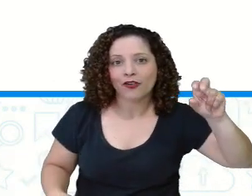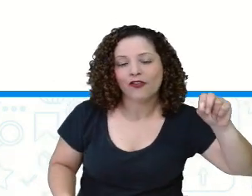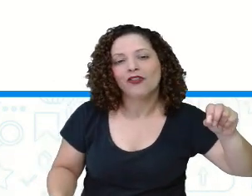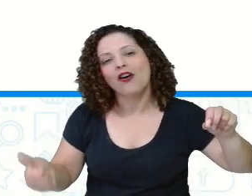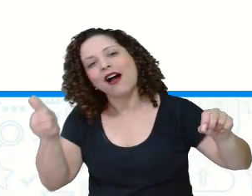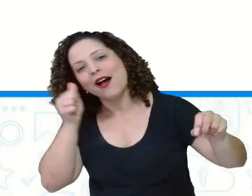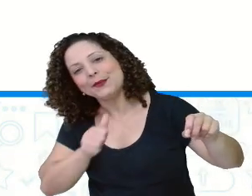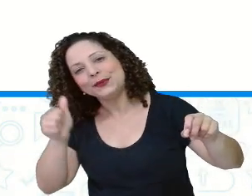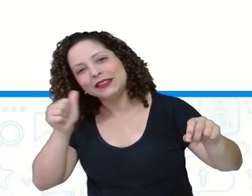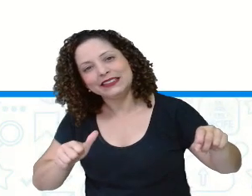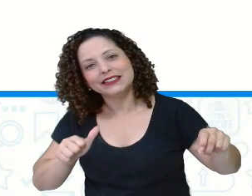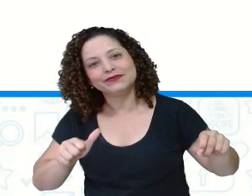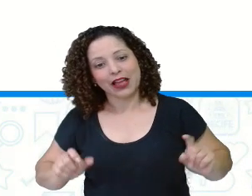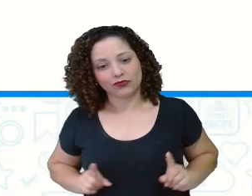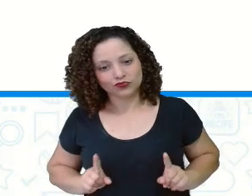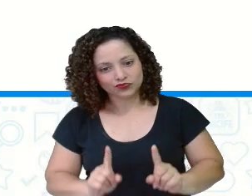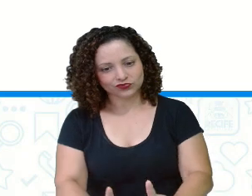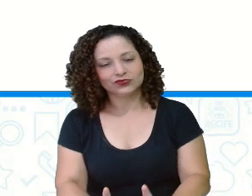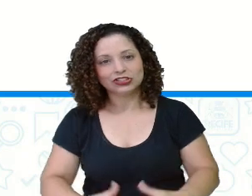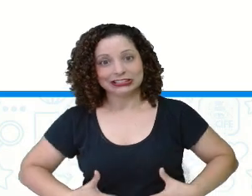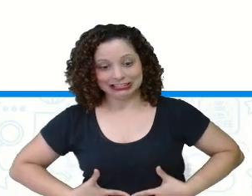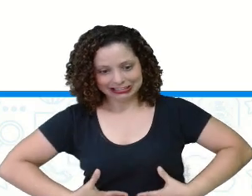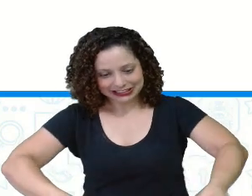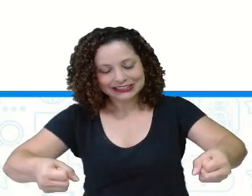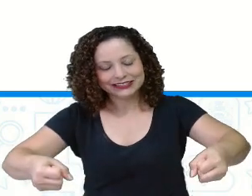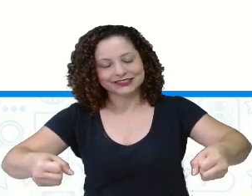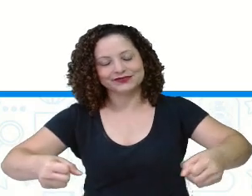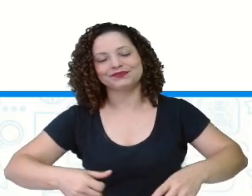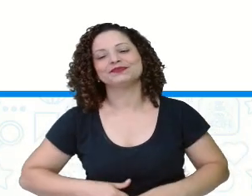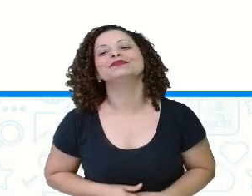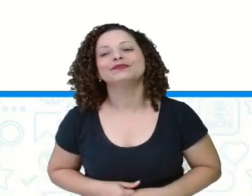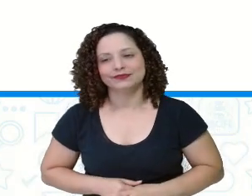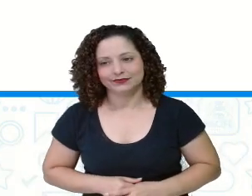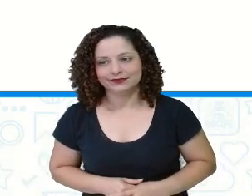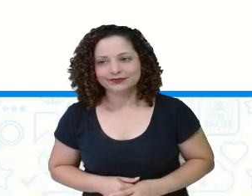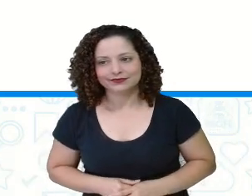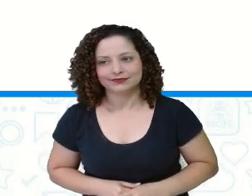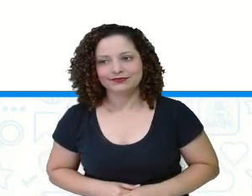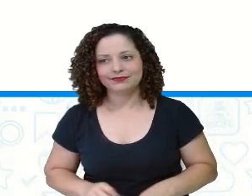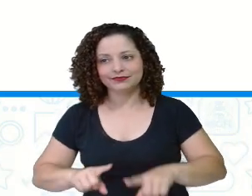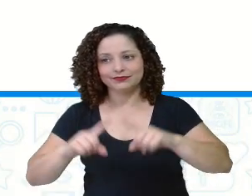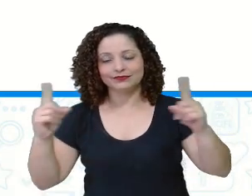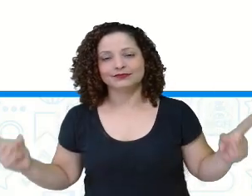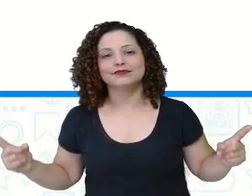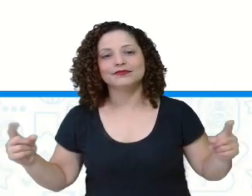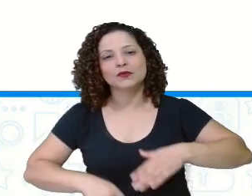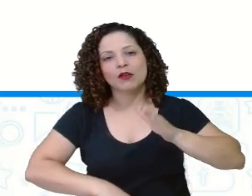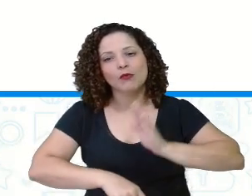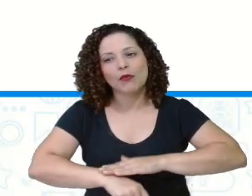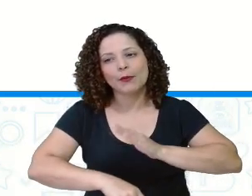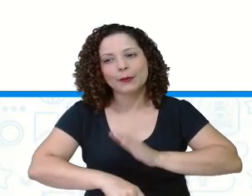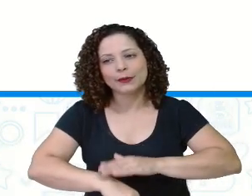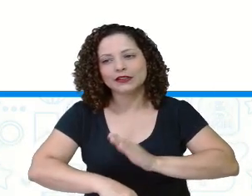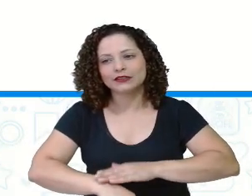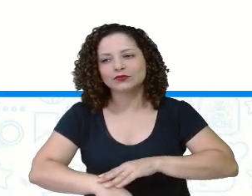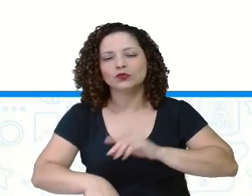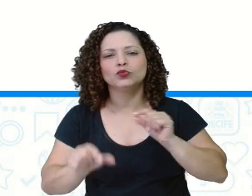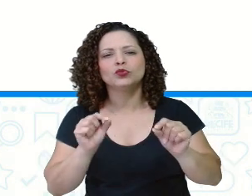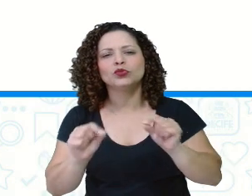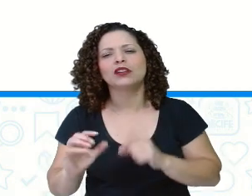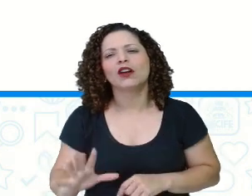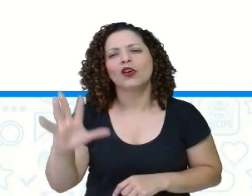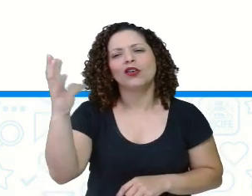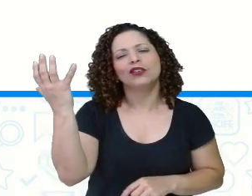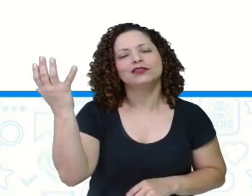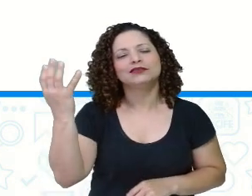Chapeuzinho e a vovó. Foi a sorte dele. Na hora de todo esse acontecimento,